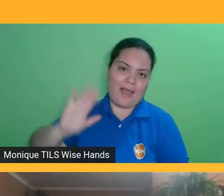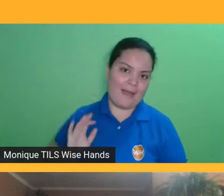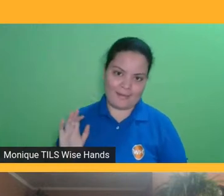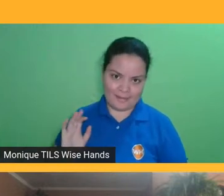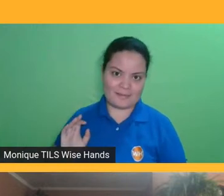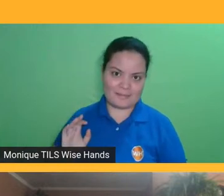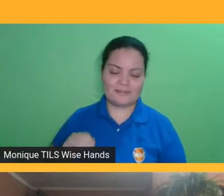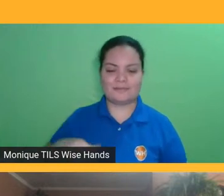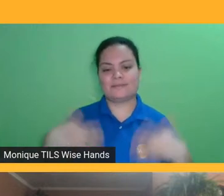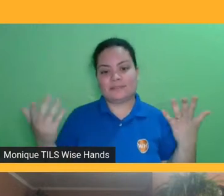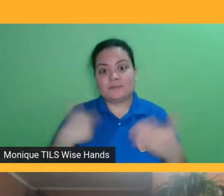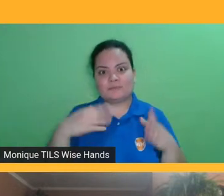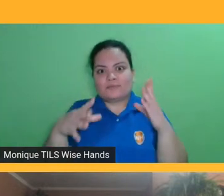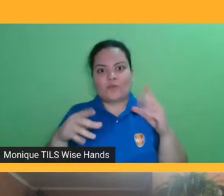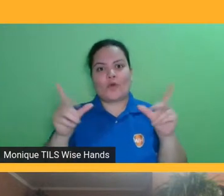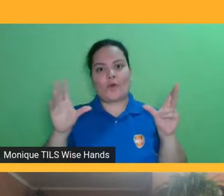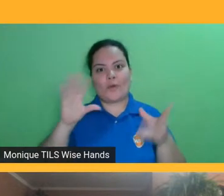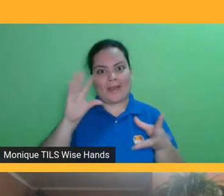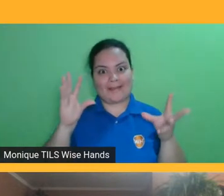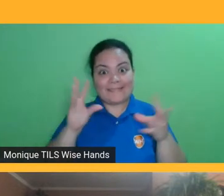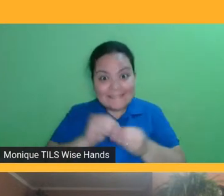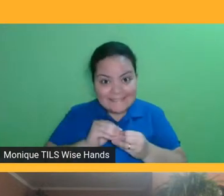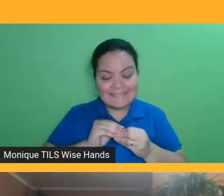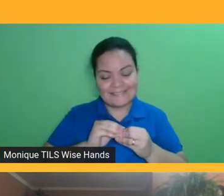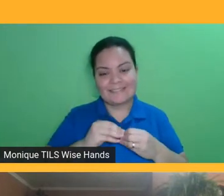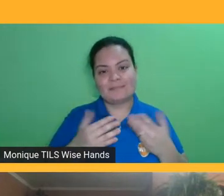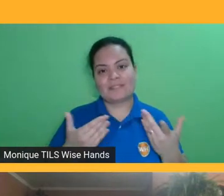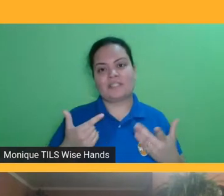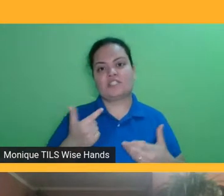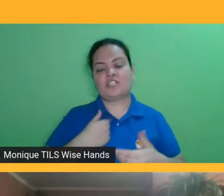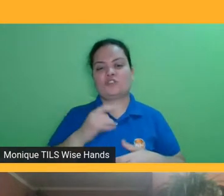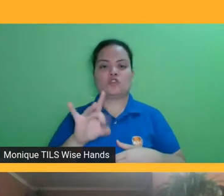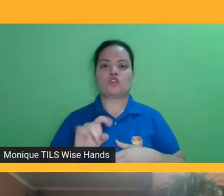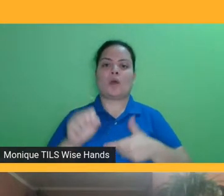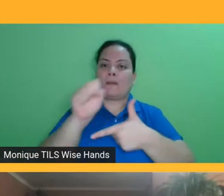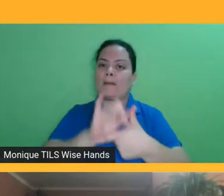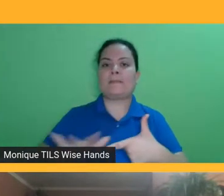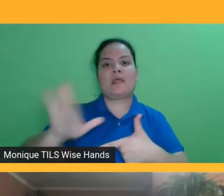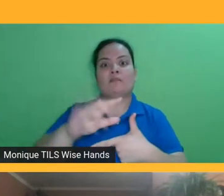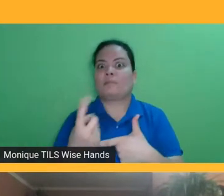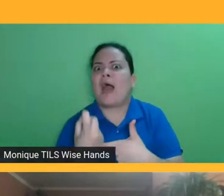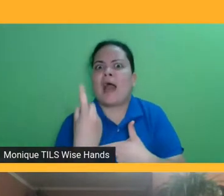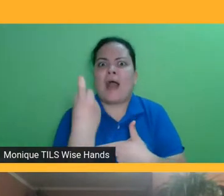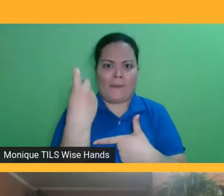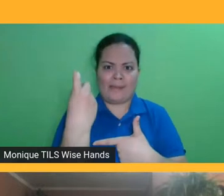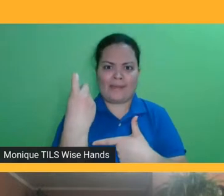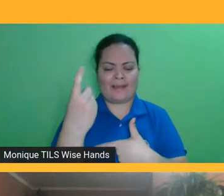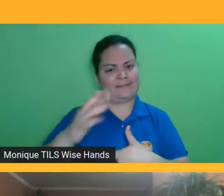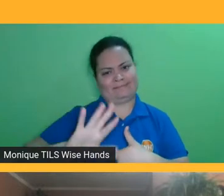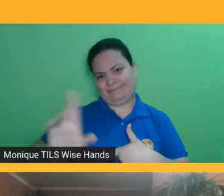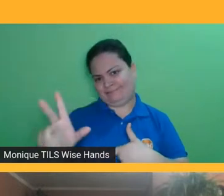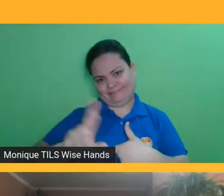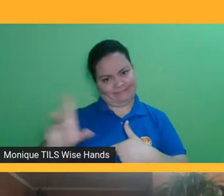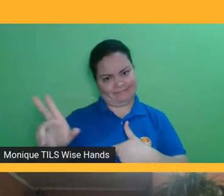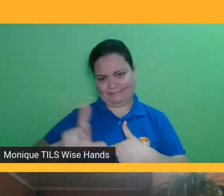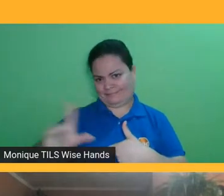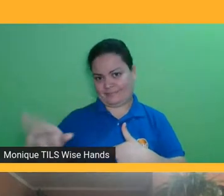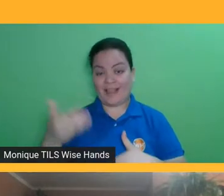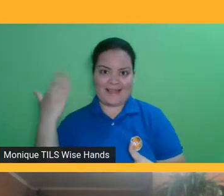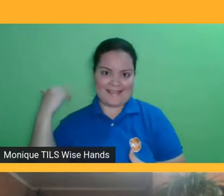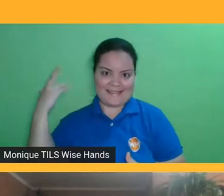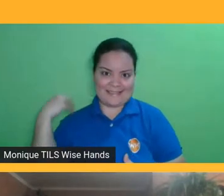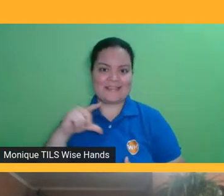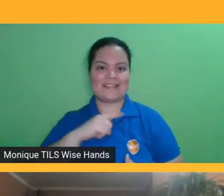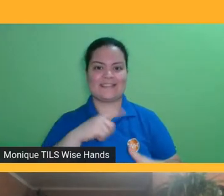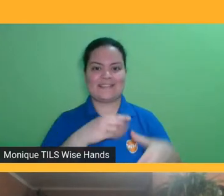eu acho que a gente não é mais editor de uma plataforma só, e eu acho que isso acabou, antigamente tinha o editor de livro, tinha o